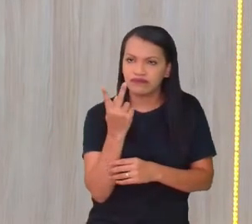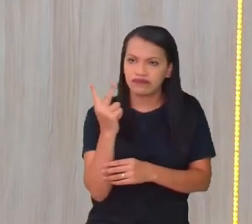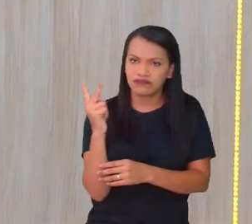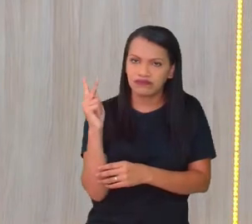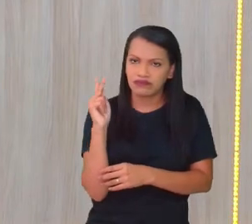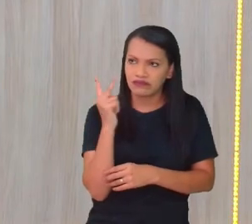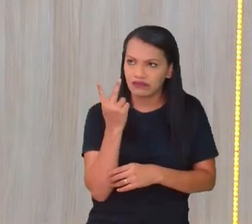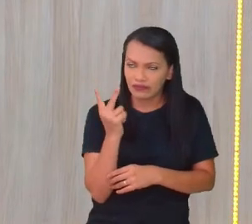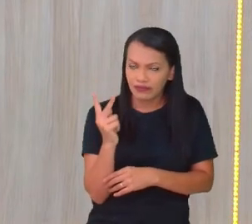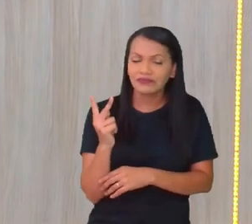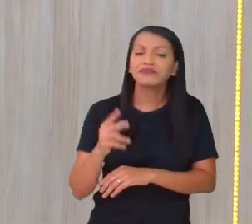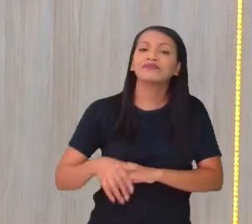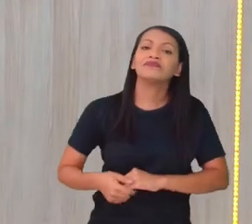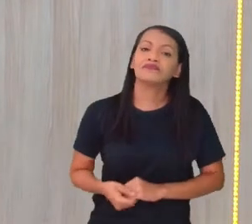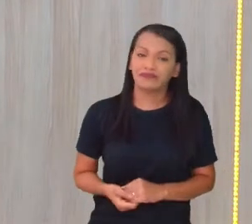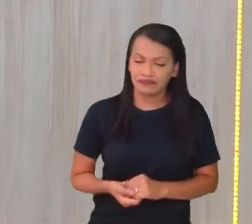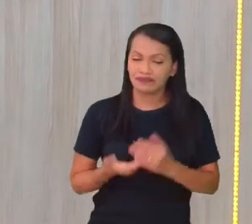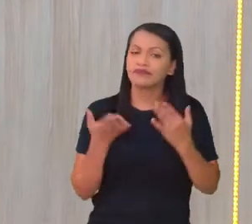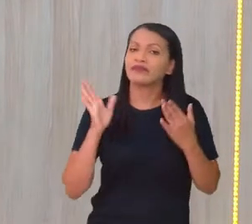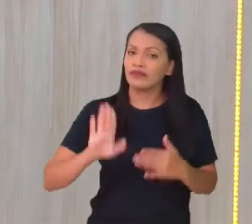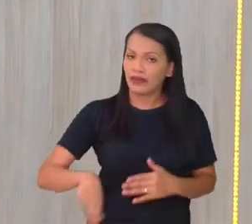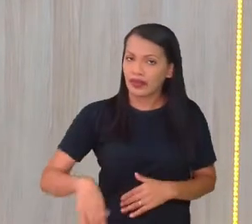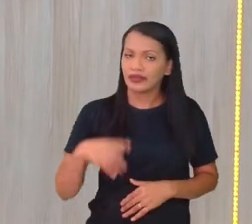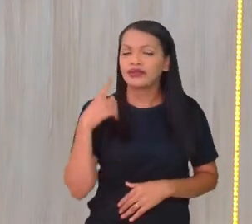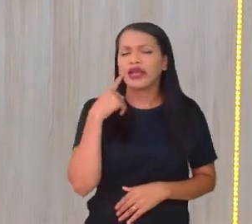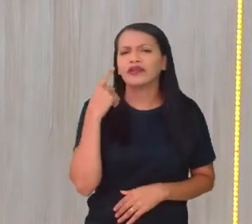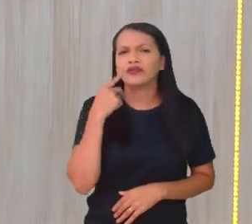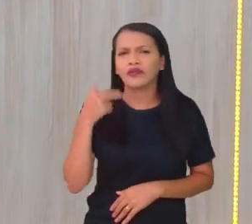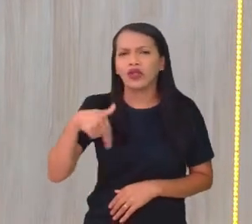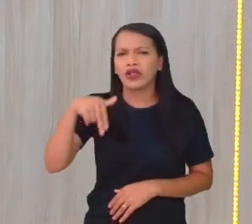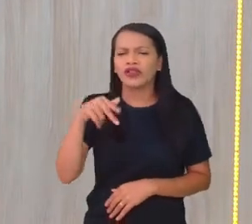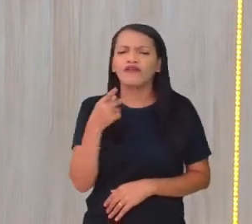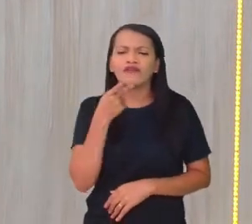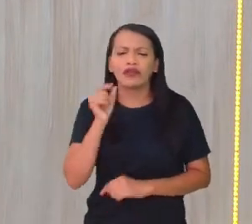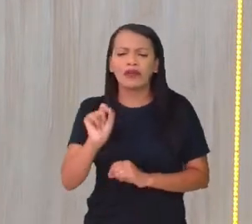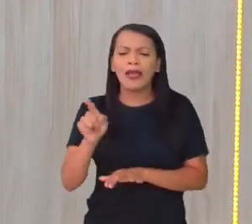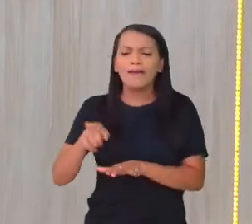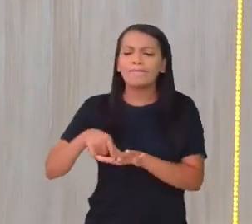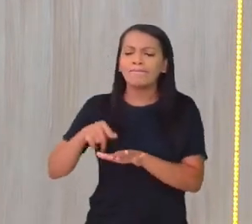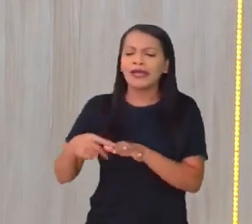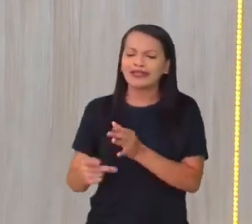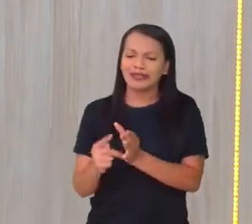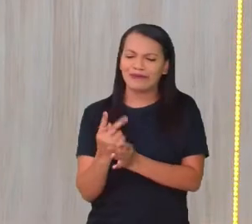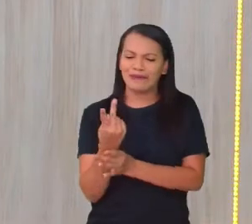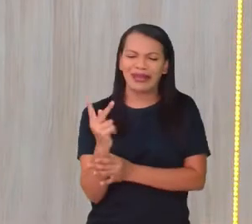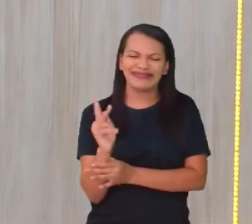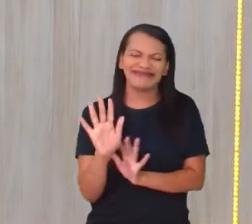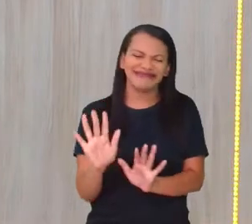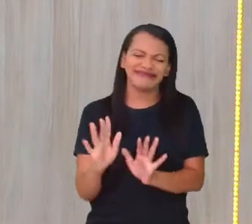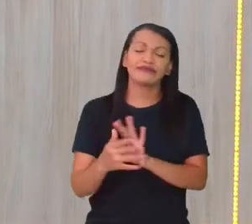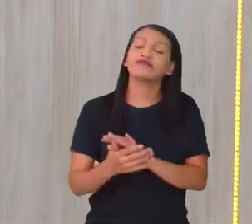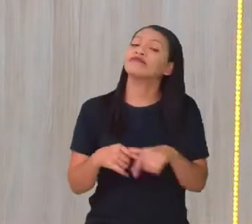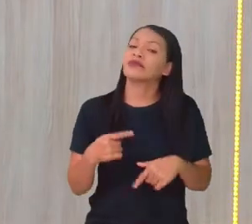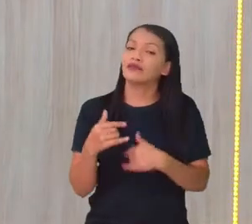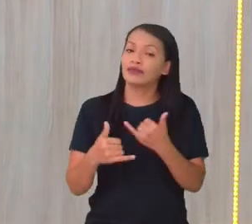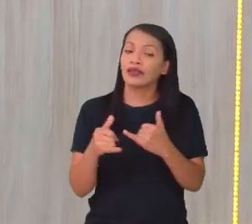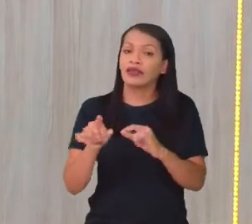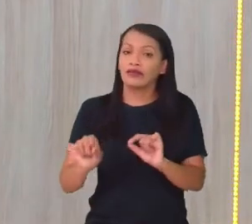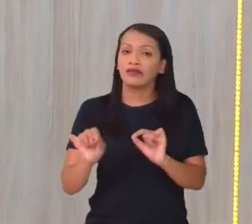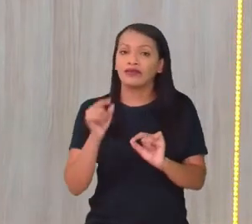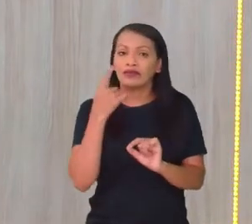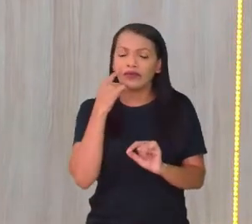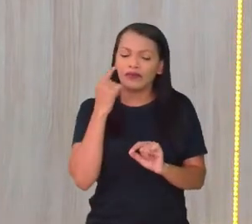termo é bem antigo, né? Aquela coisa bem nordestina mesmo, do interior. Para que venha ali germinar uma